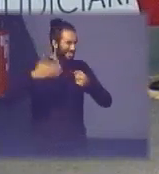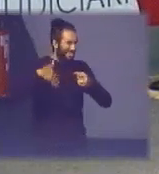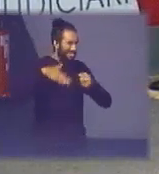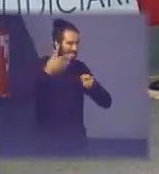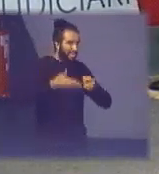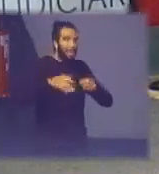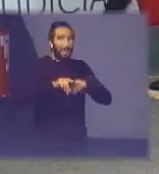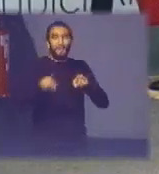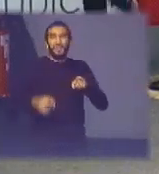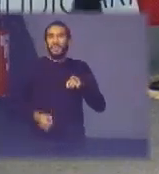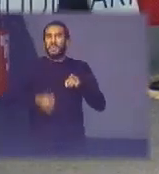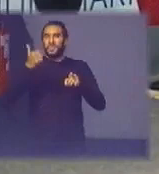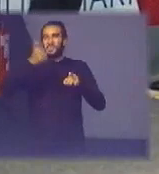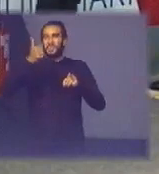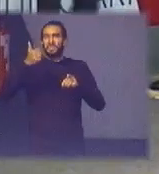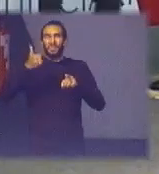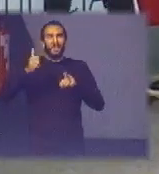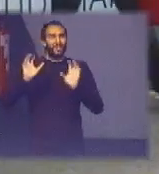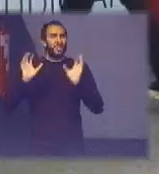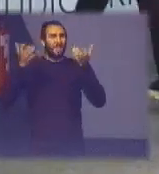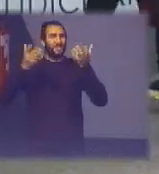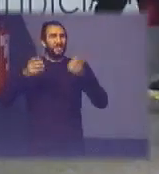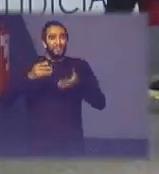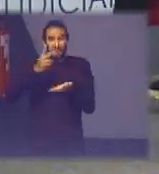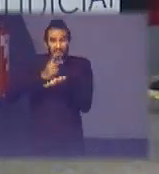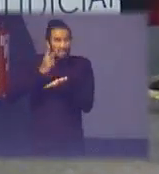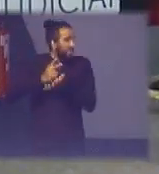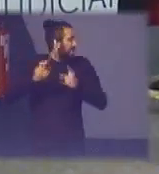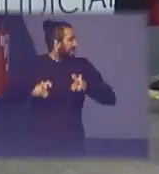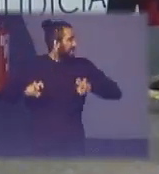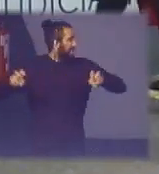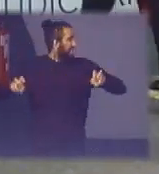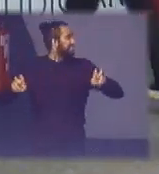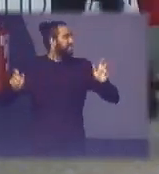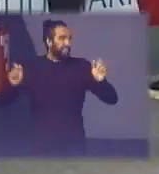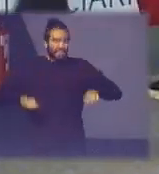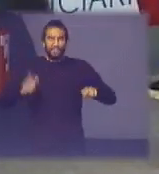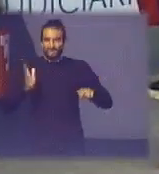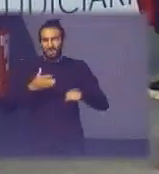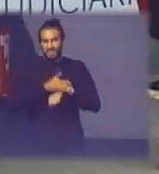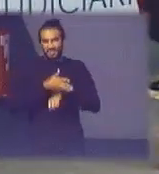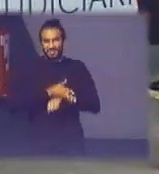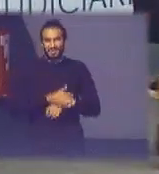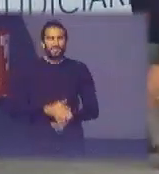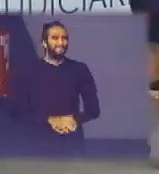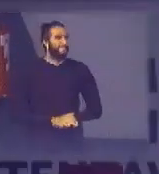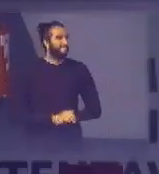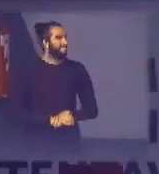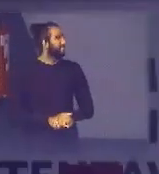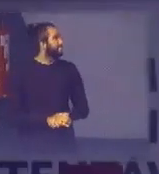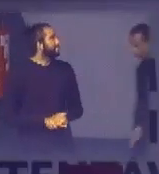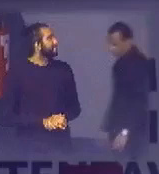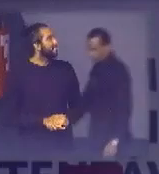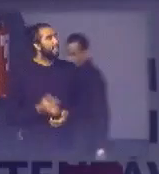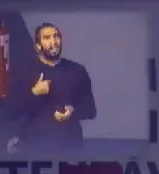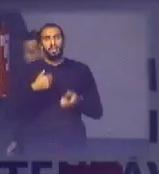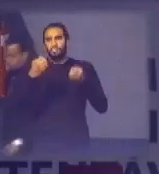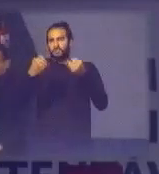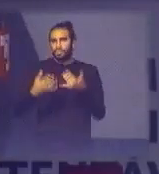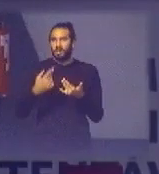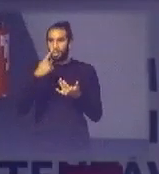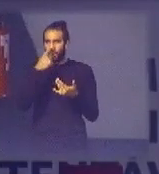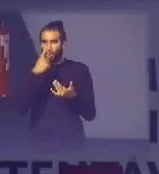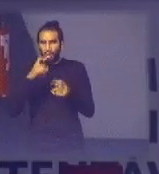acho que é a primeira vez que a está na mesma mesa no mesmo evento a gente já participou obrigado vou falando de resíduo